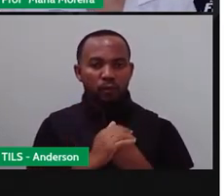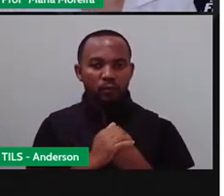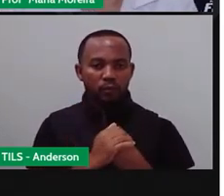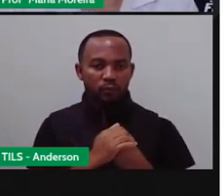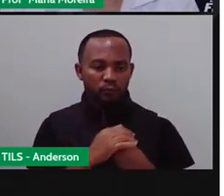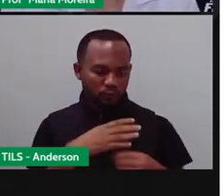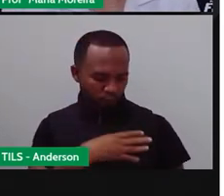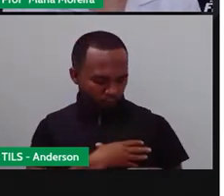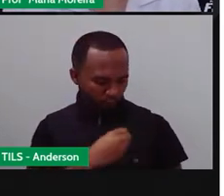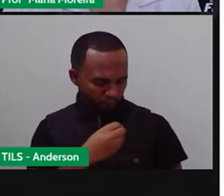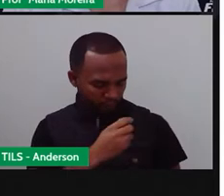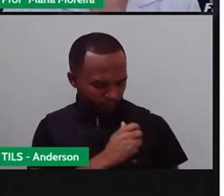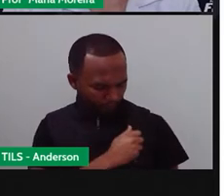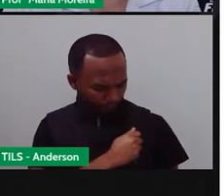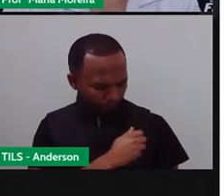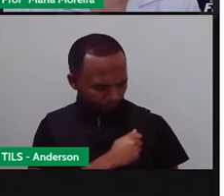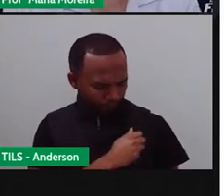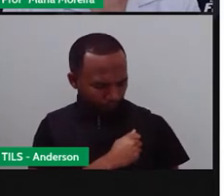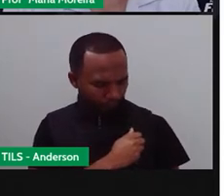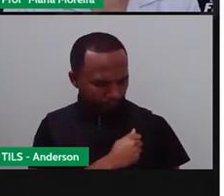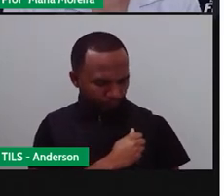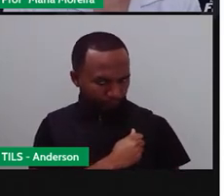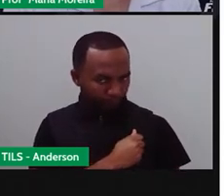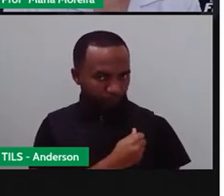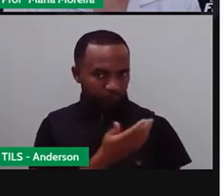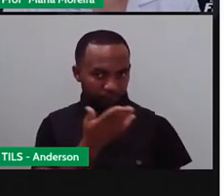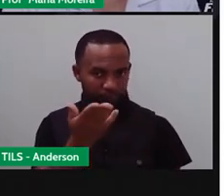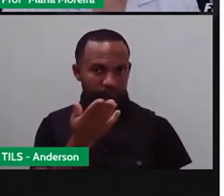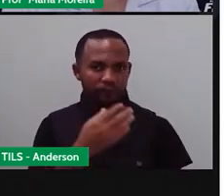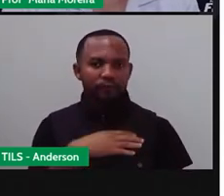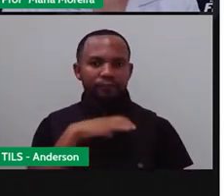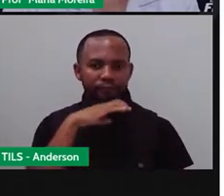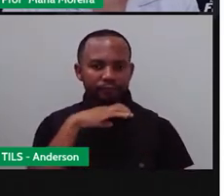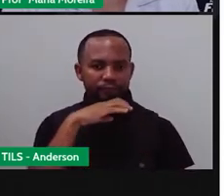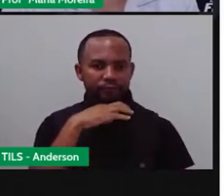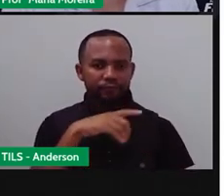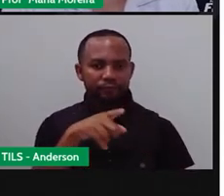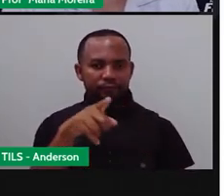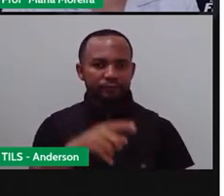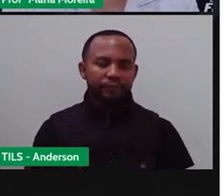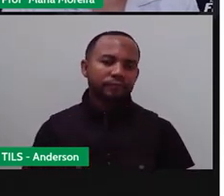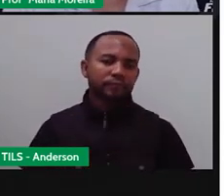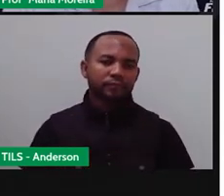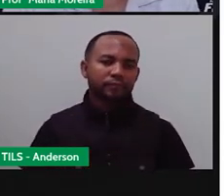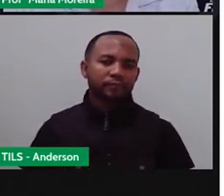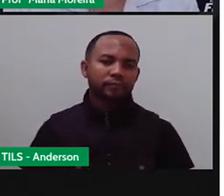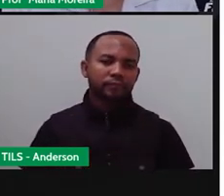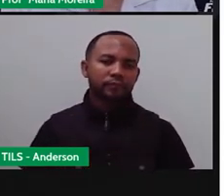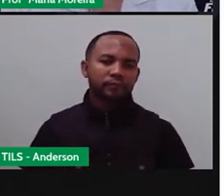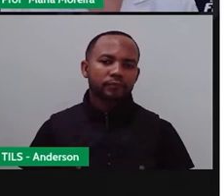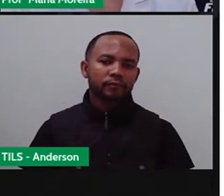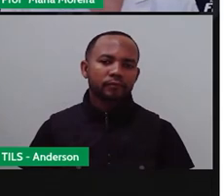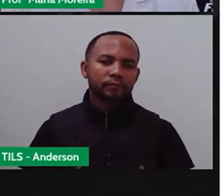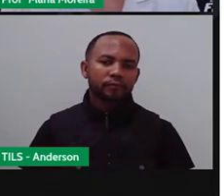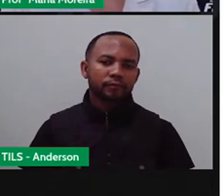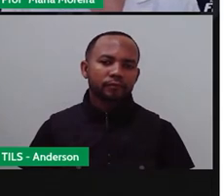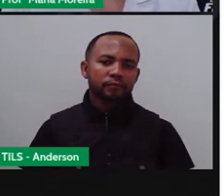Amamentam os seus filhotes. E ó, que fofinho, né? A foto nem parece que acaba com o mundo, né?